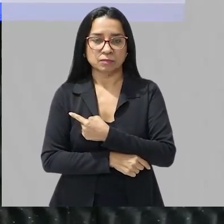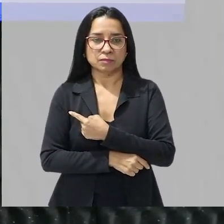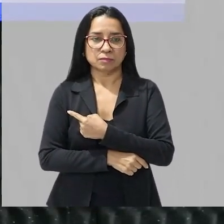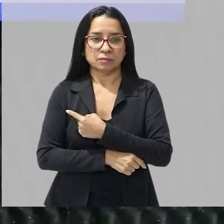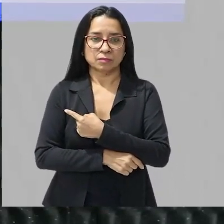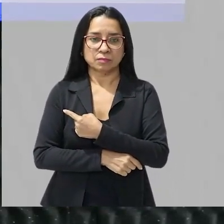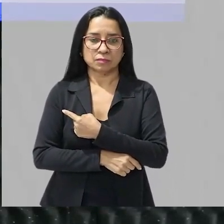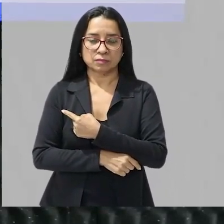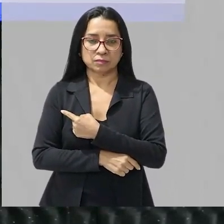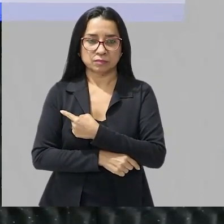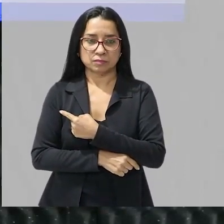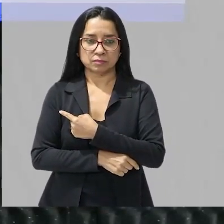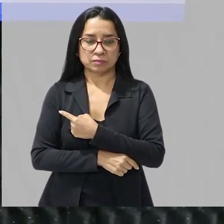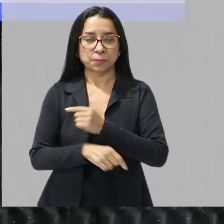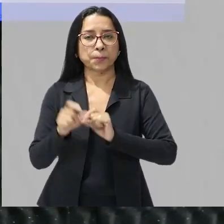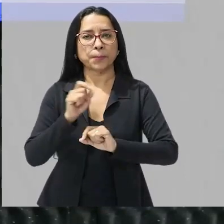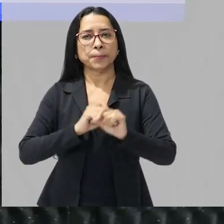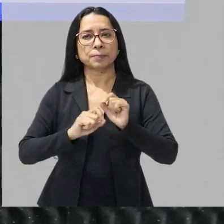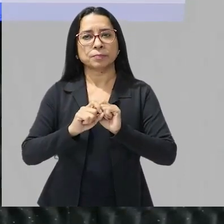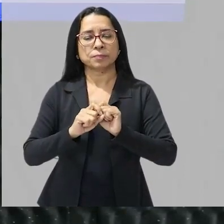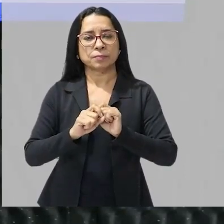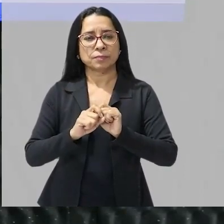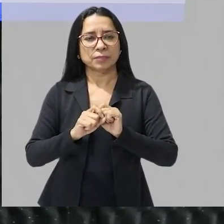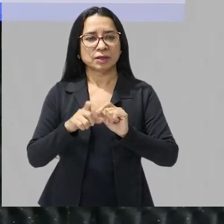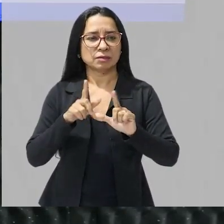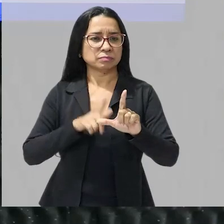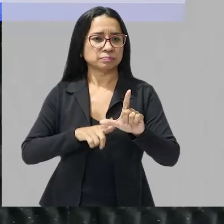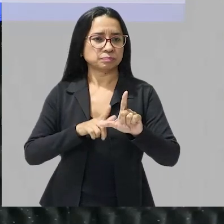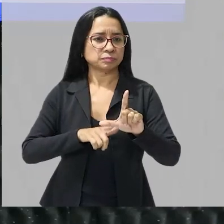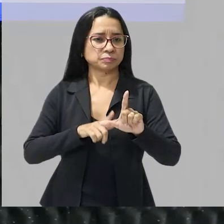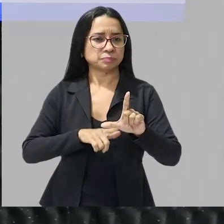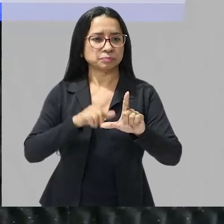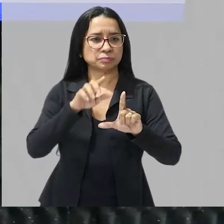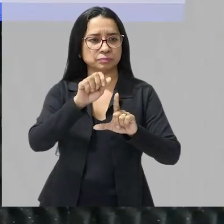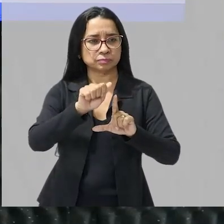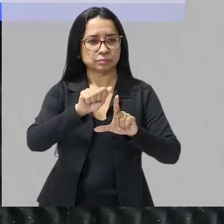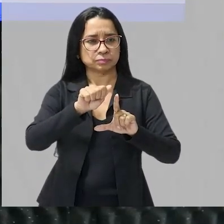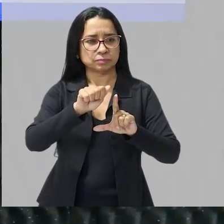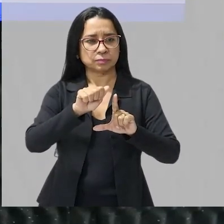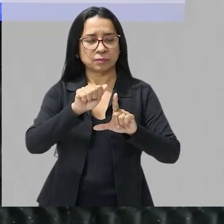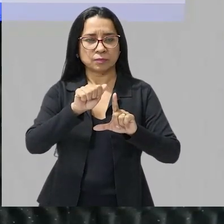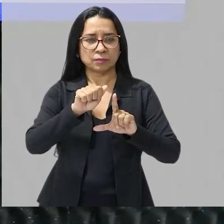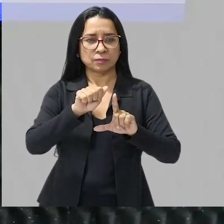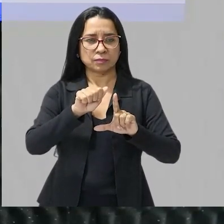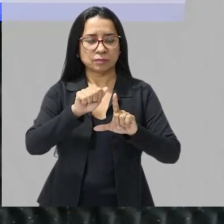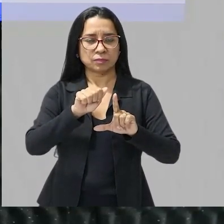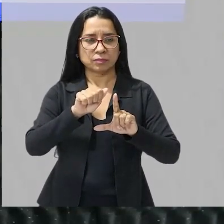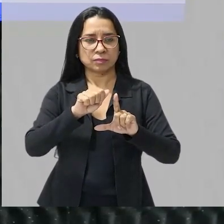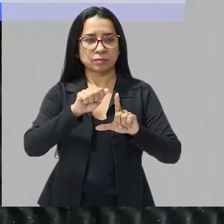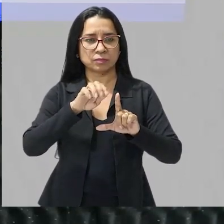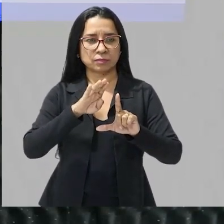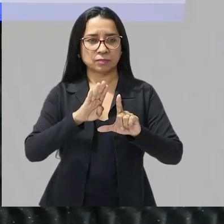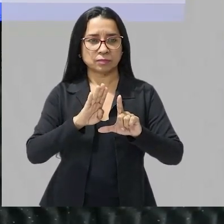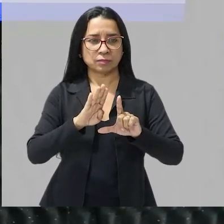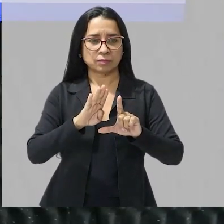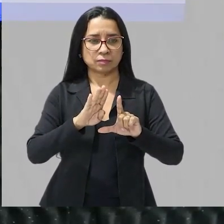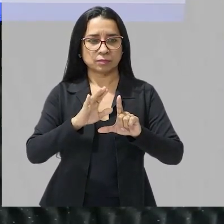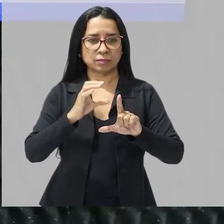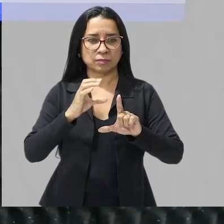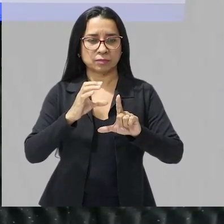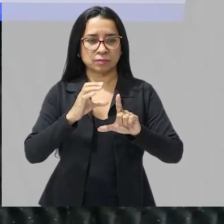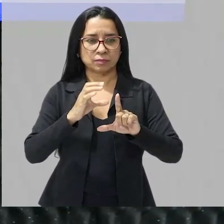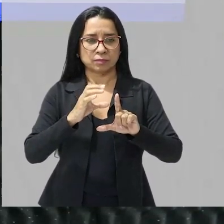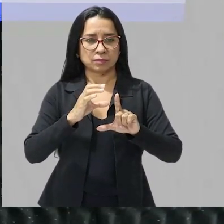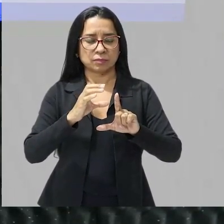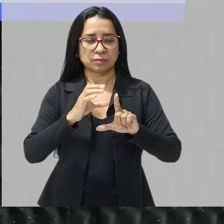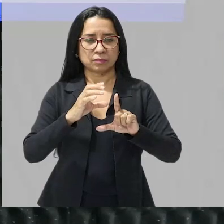seus substratos através de quê? e aí ele coloca essas alternativas aqui será que é pela temperatura do meio pela forma